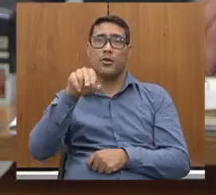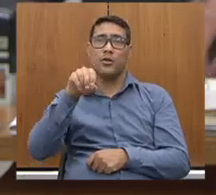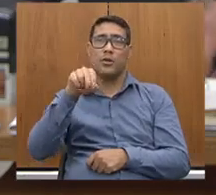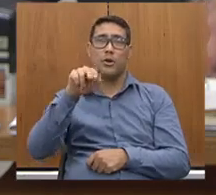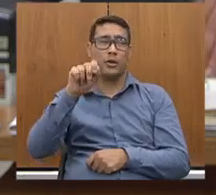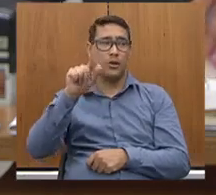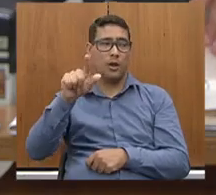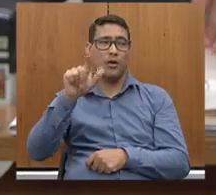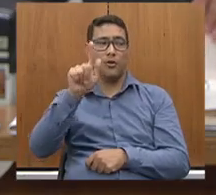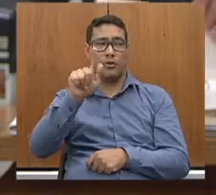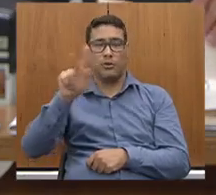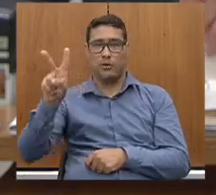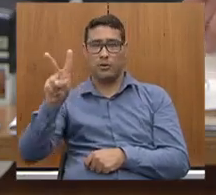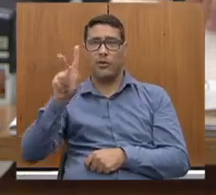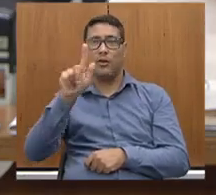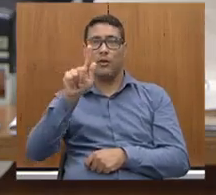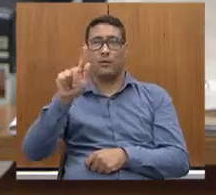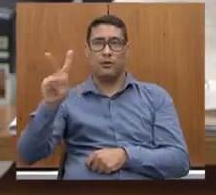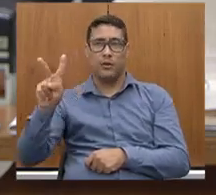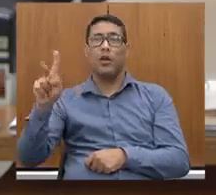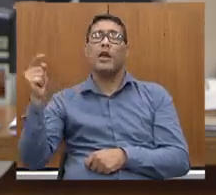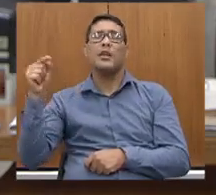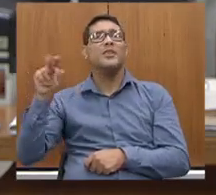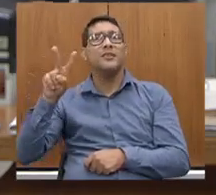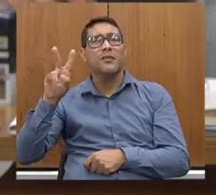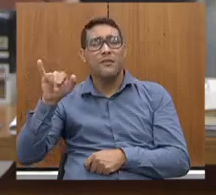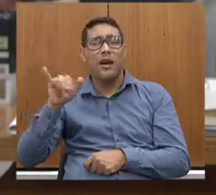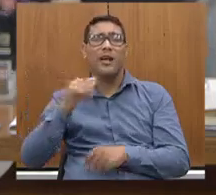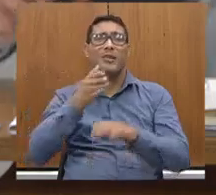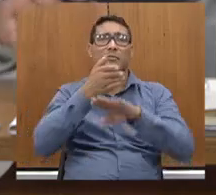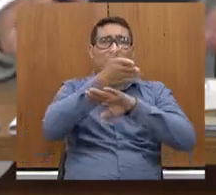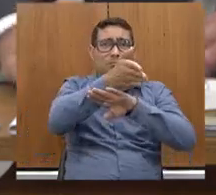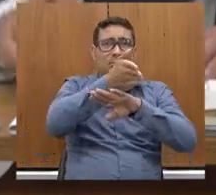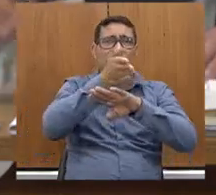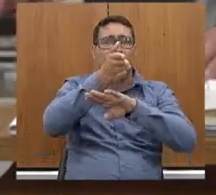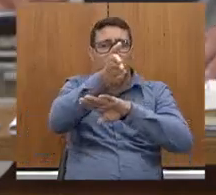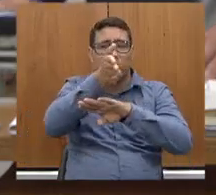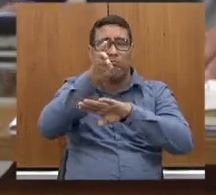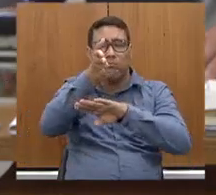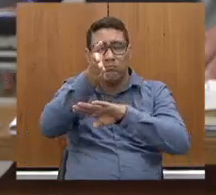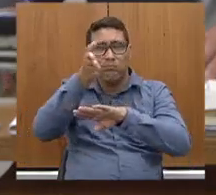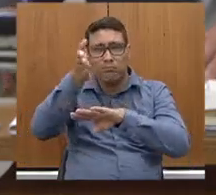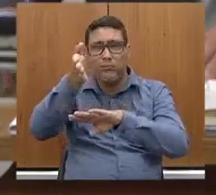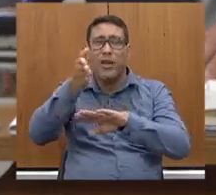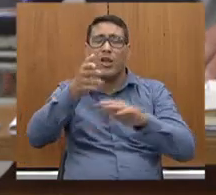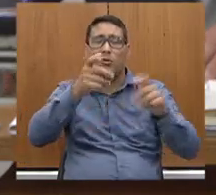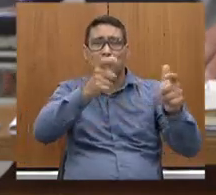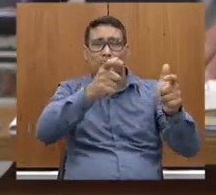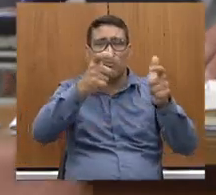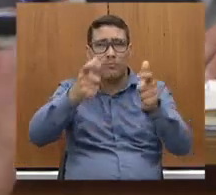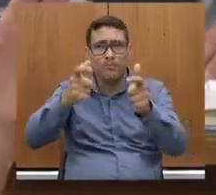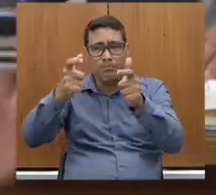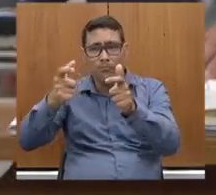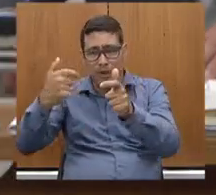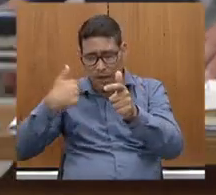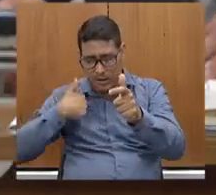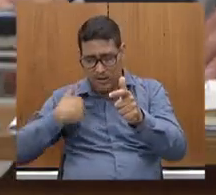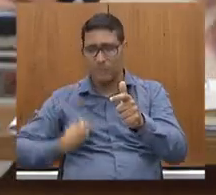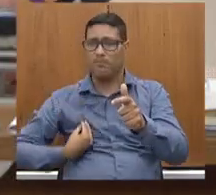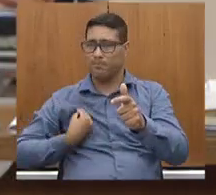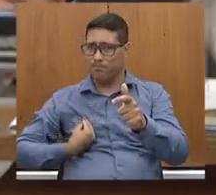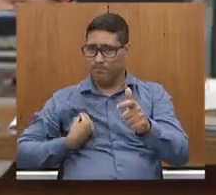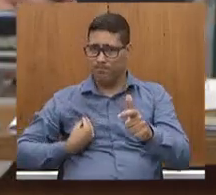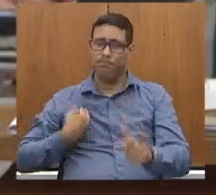Vamos estar em cada trechinho que vocês têm feito. Eu estava